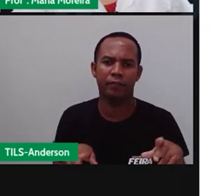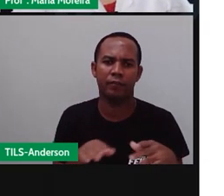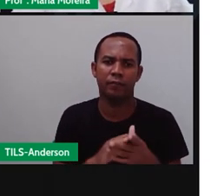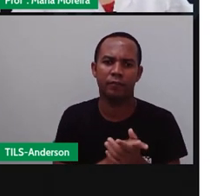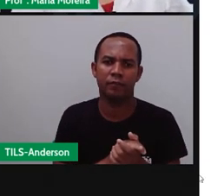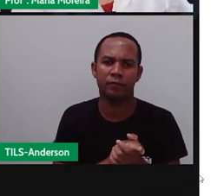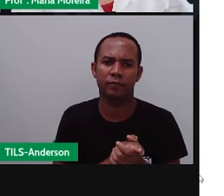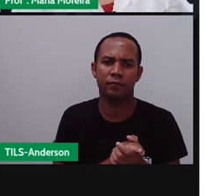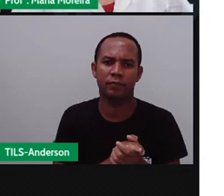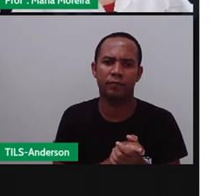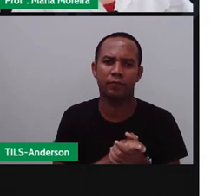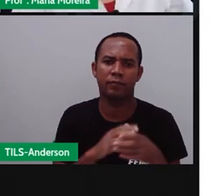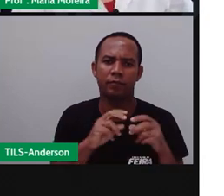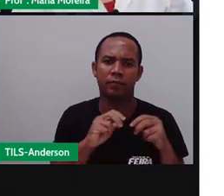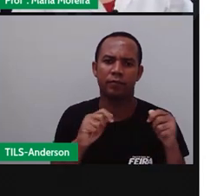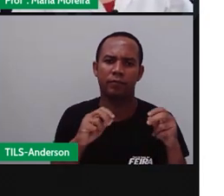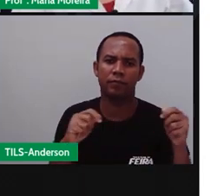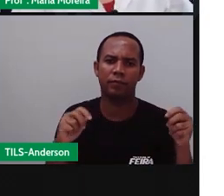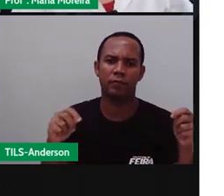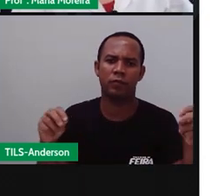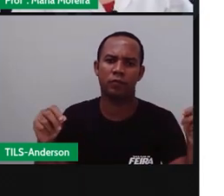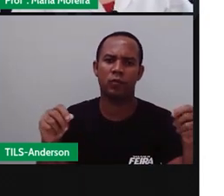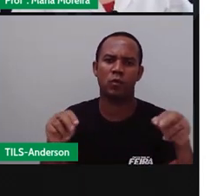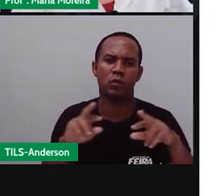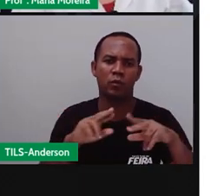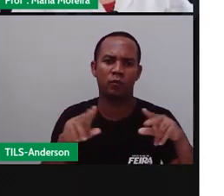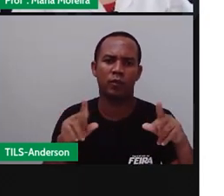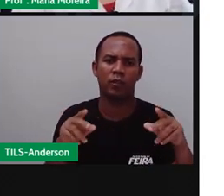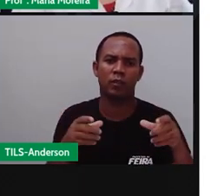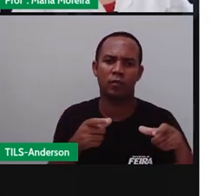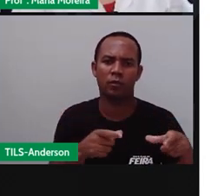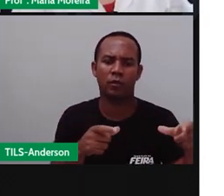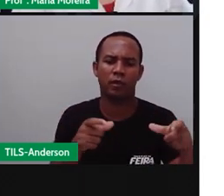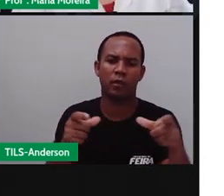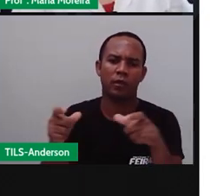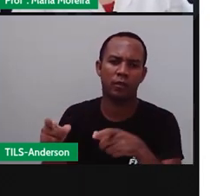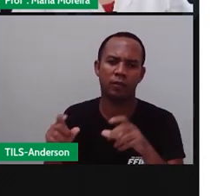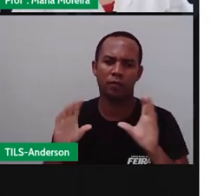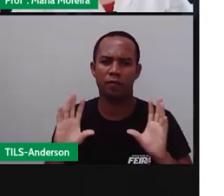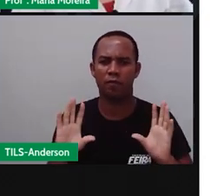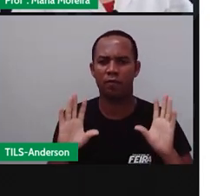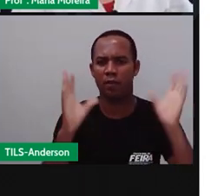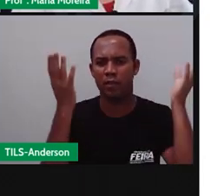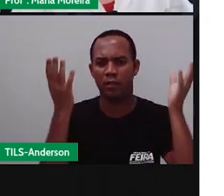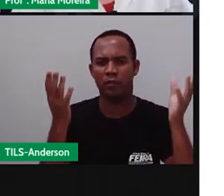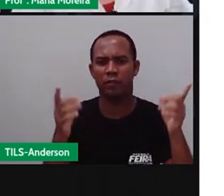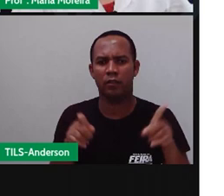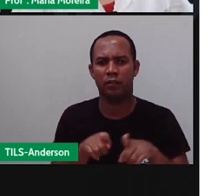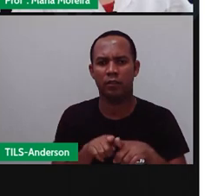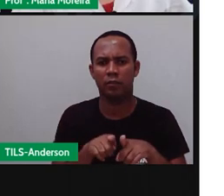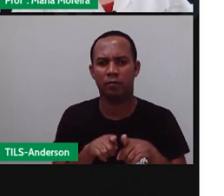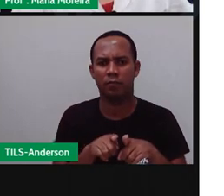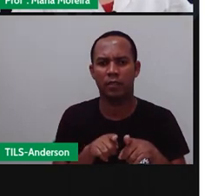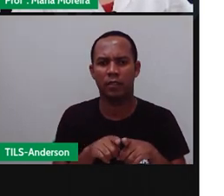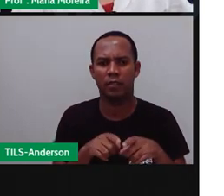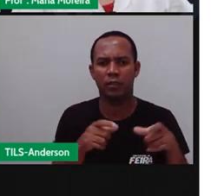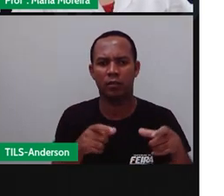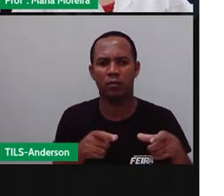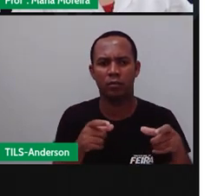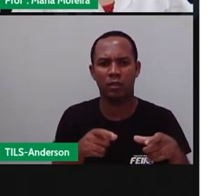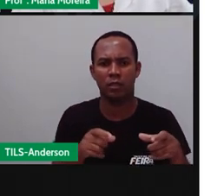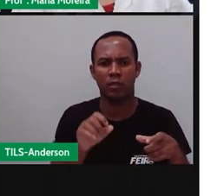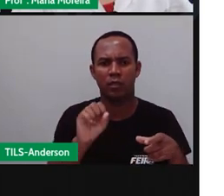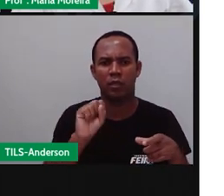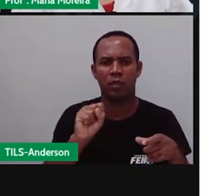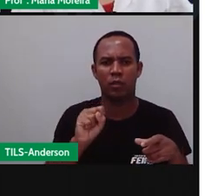O pau de sebo. Alguns outros pratos locais aparecem na festa junina, né? Na região sudeste.